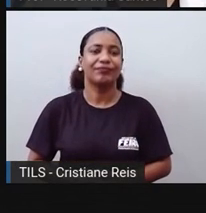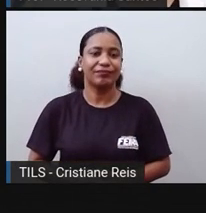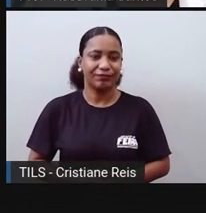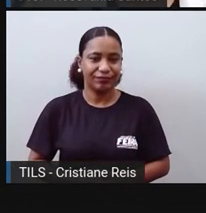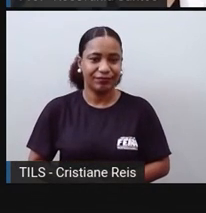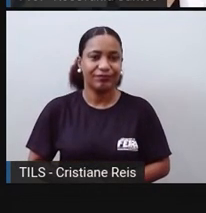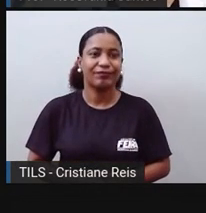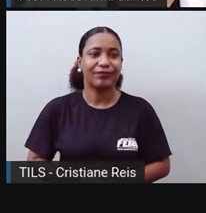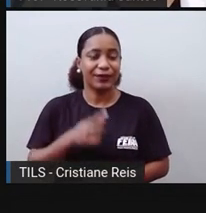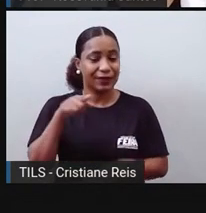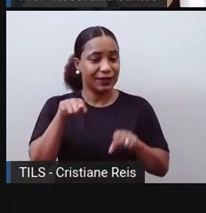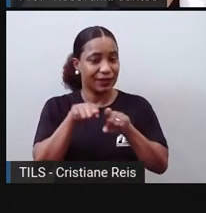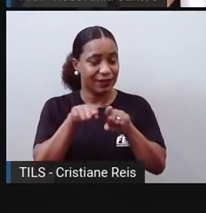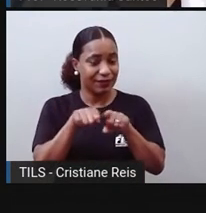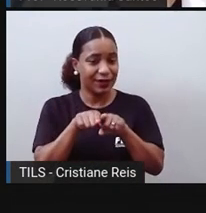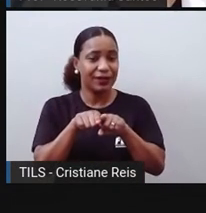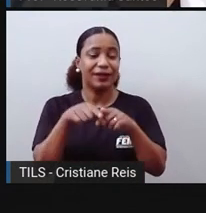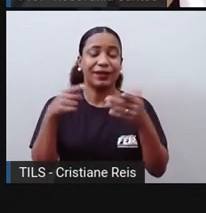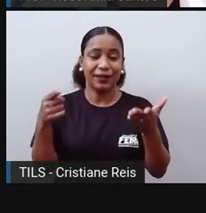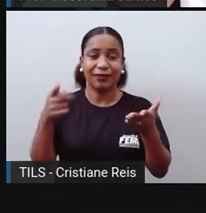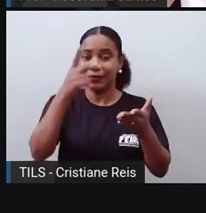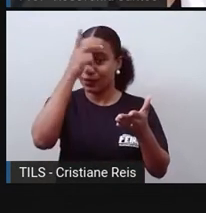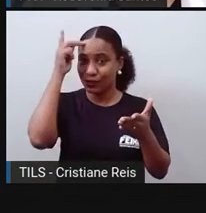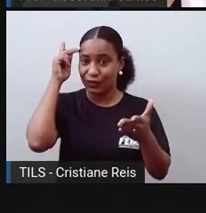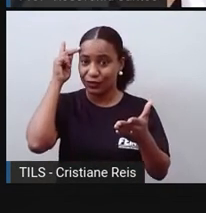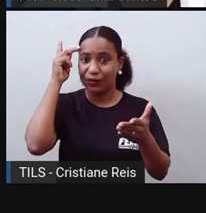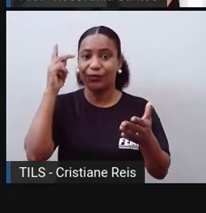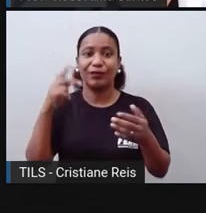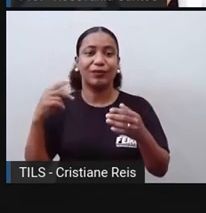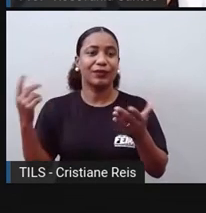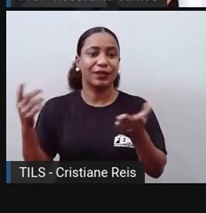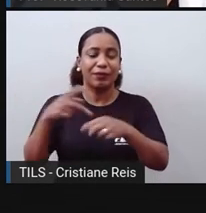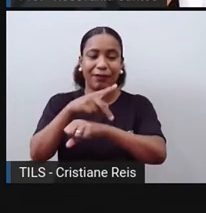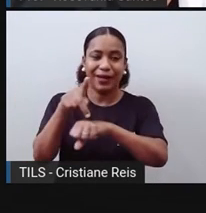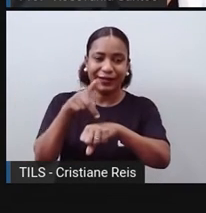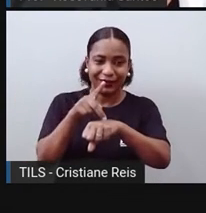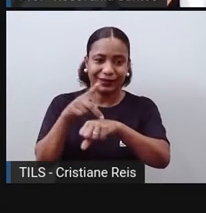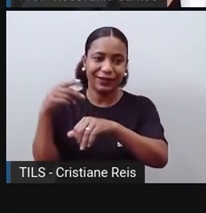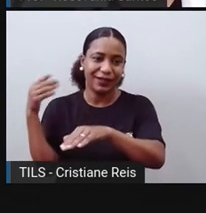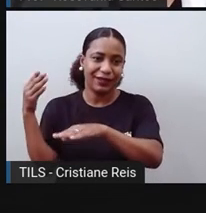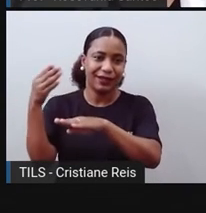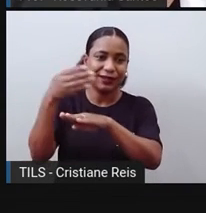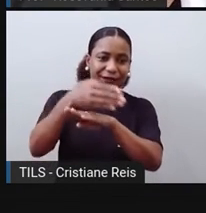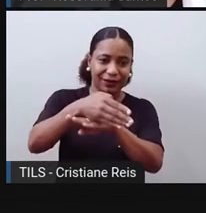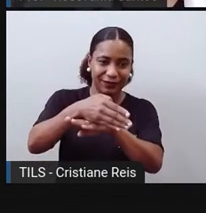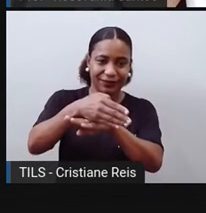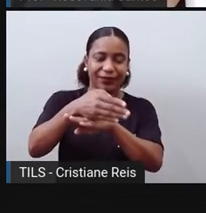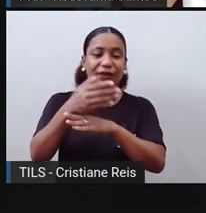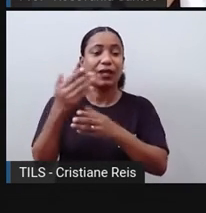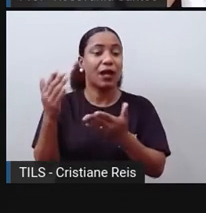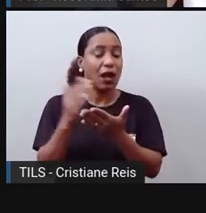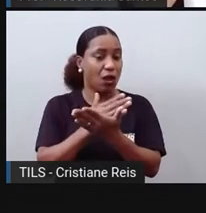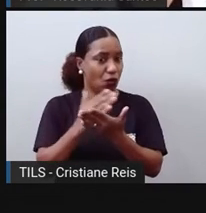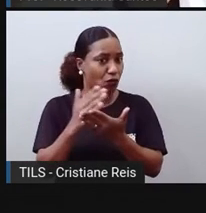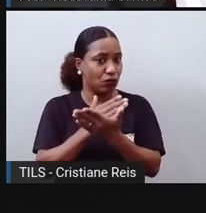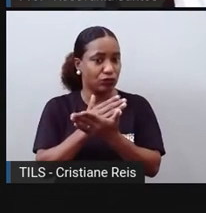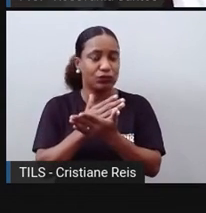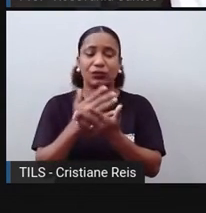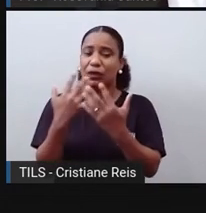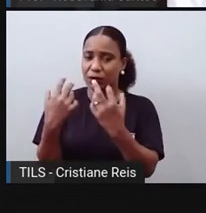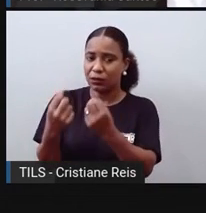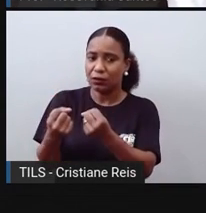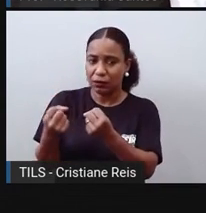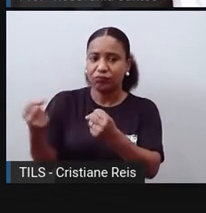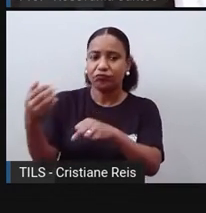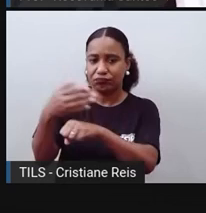o problema da chegada deles, que alguns países não aceitam, é muito problema, principalmente na entrada dos Estados Unidos, em alguns